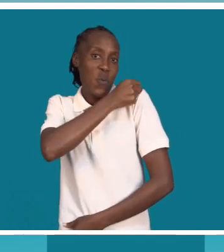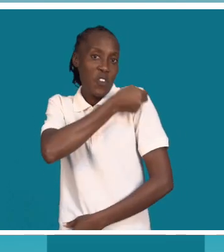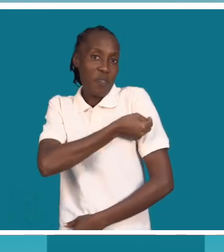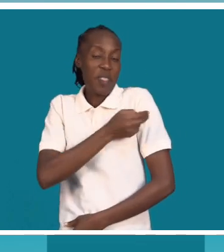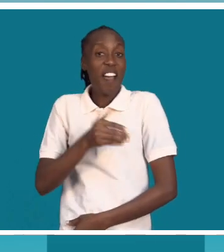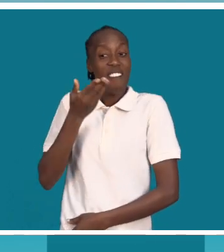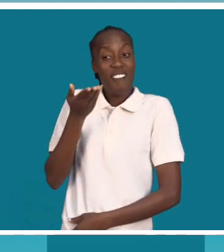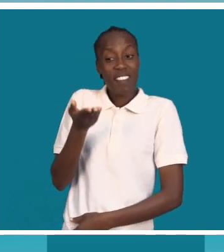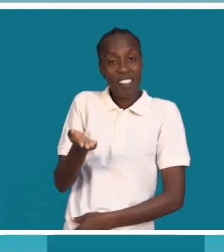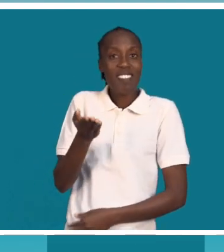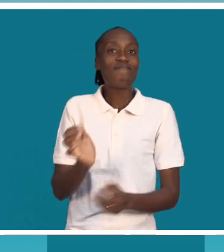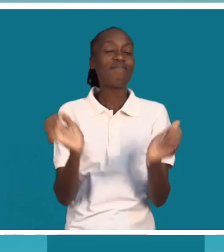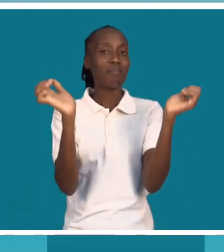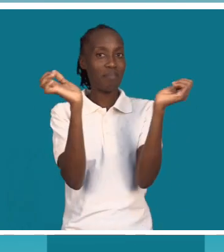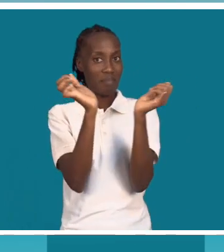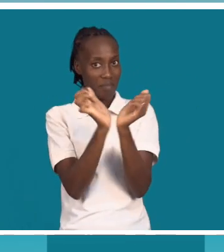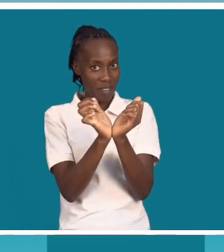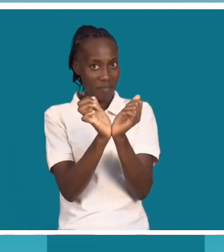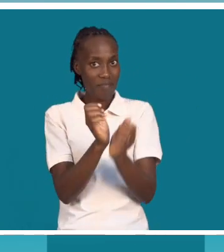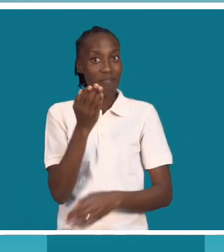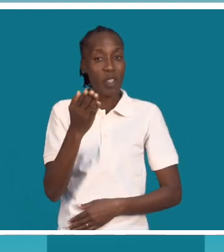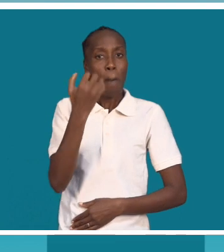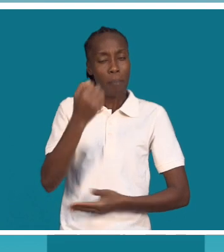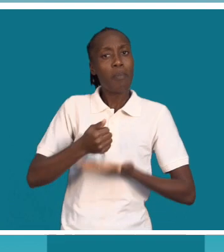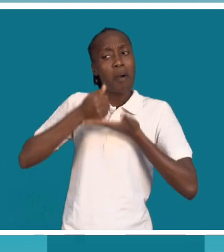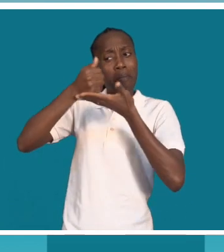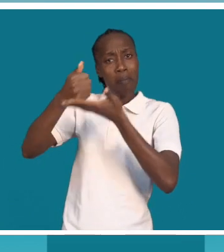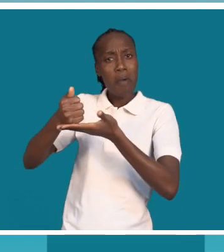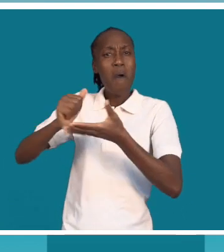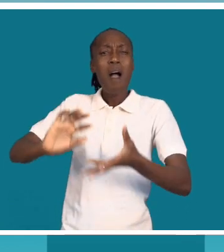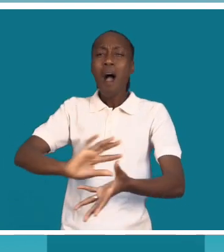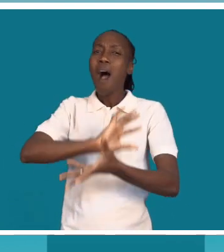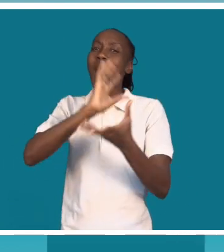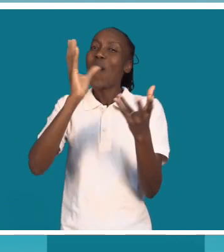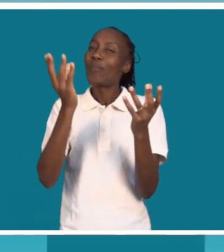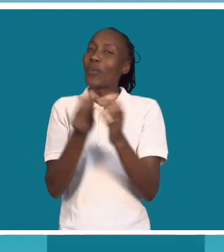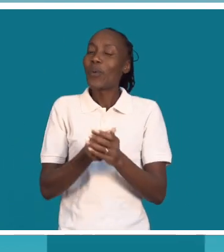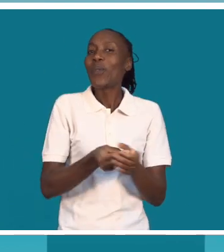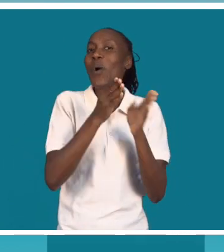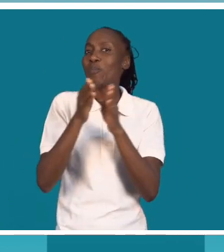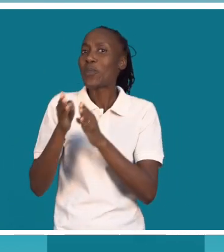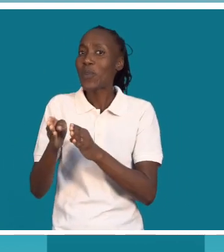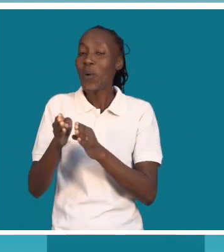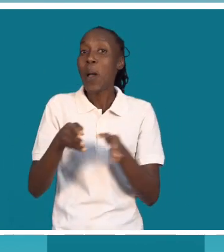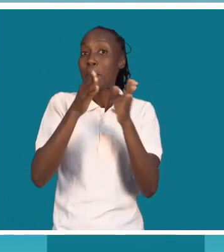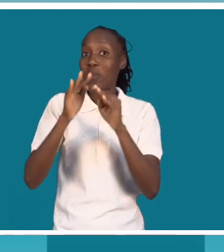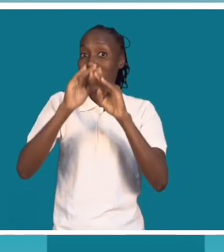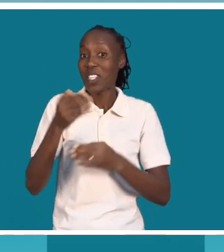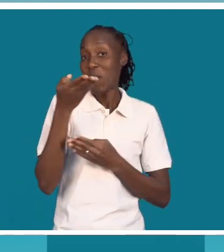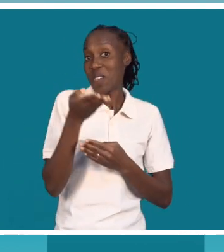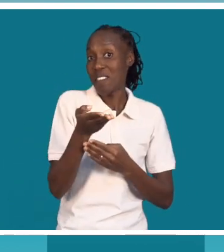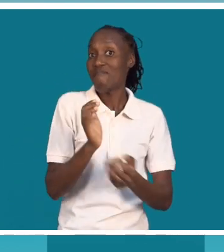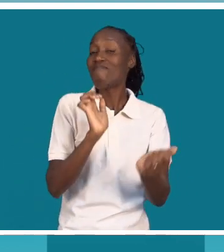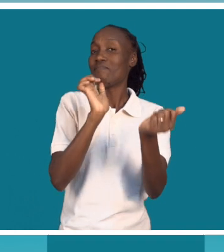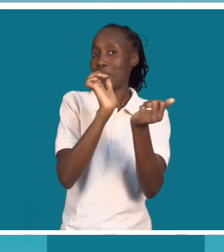via do posto médico, que temos um posto médico internamente que presta assistência a todos os